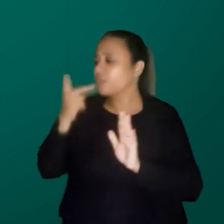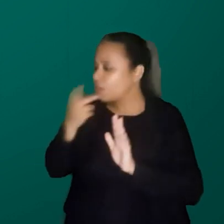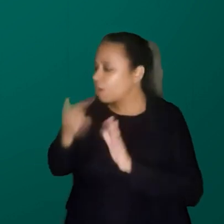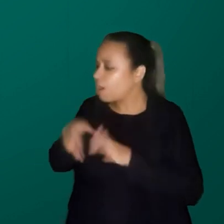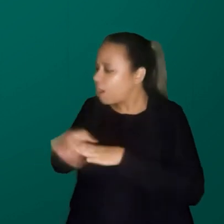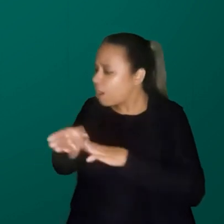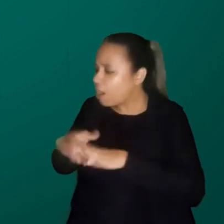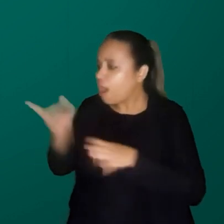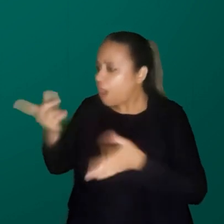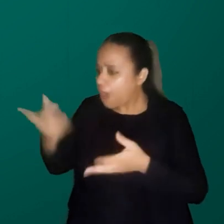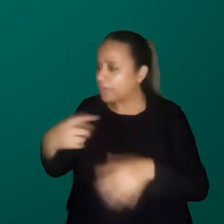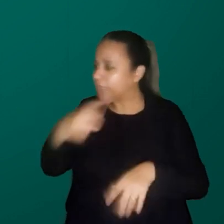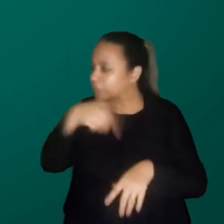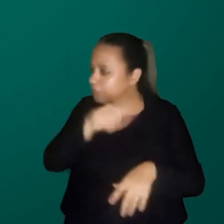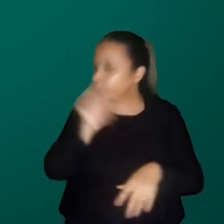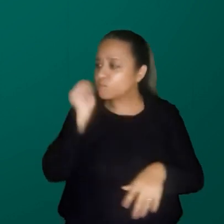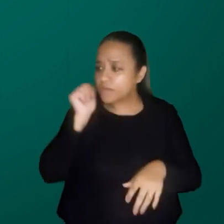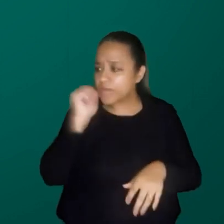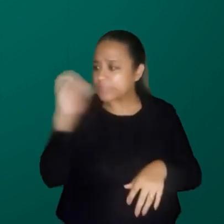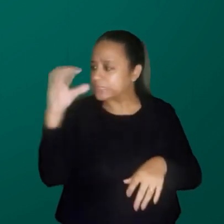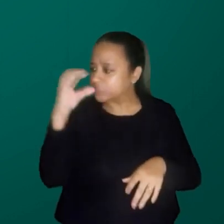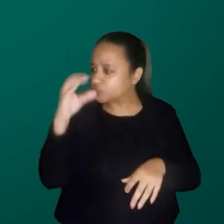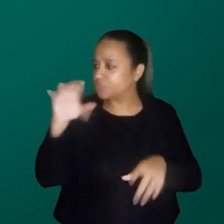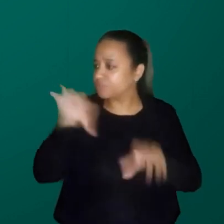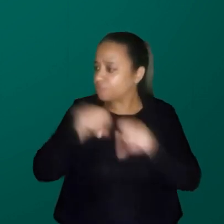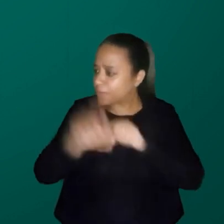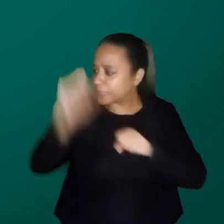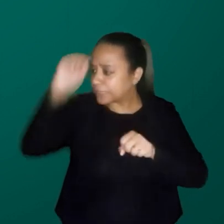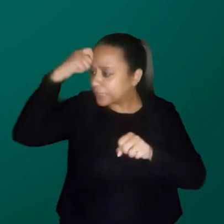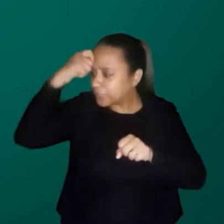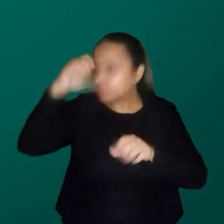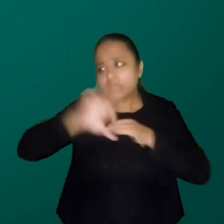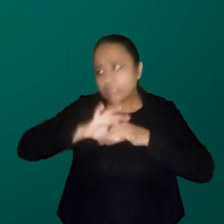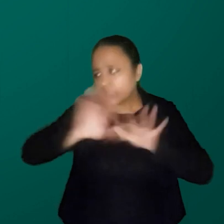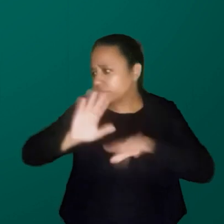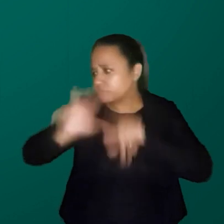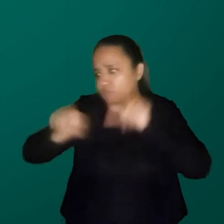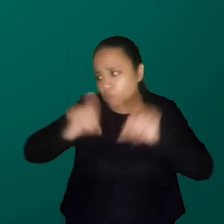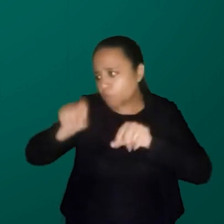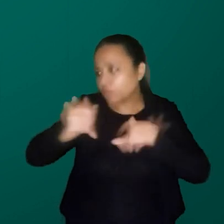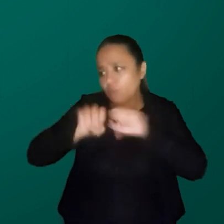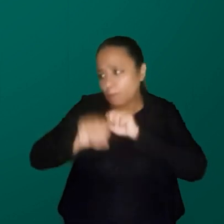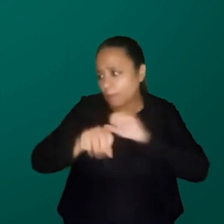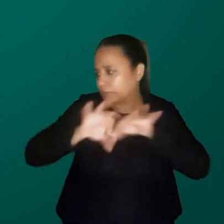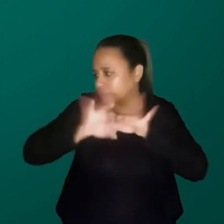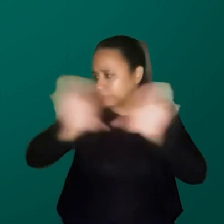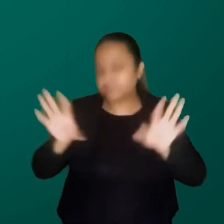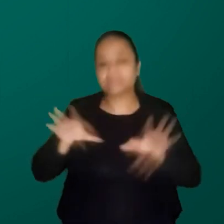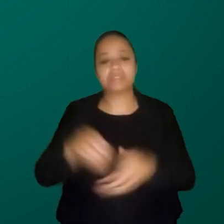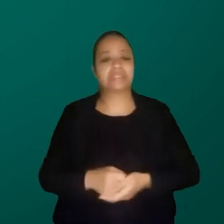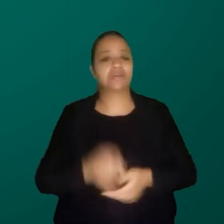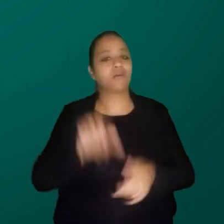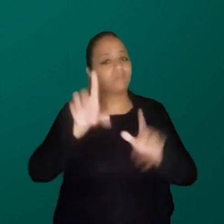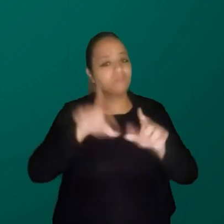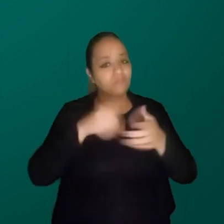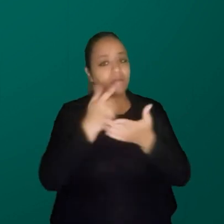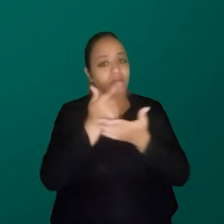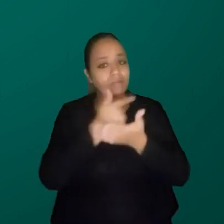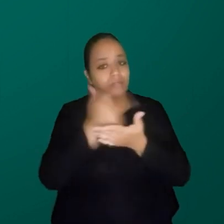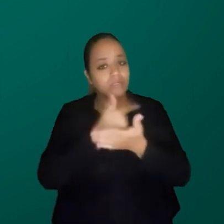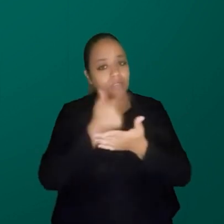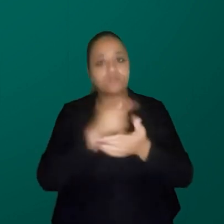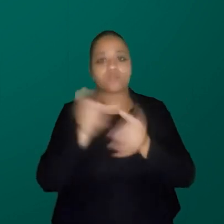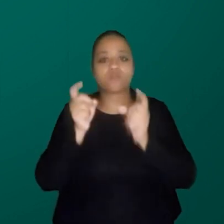essas cientistas negras, você pode ser o que você quiser, Luanda. Então, o livro está aí, a editora que tem, podem comprar, podem ir na Bienal